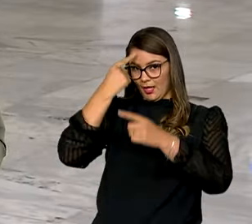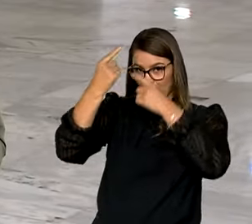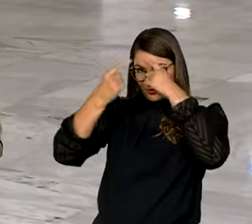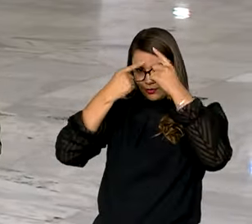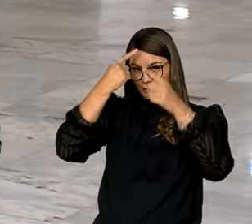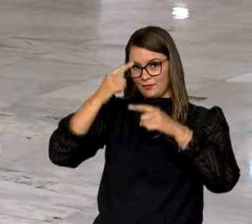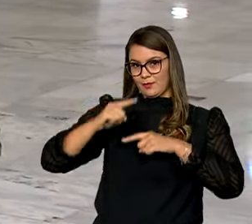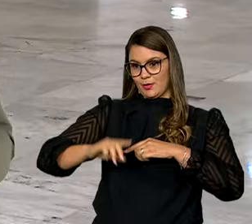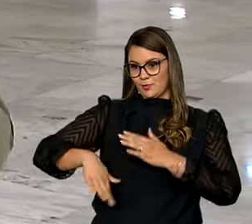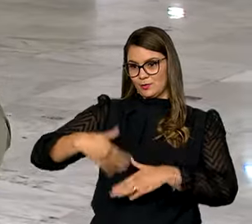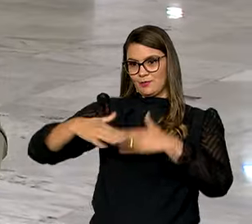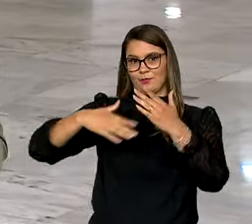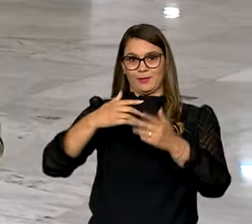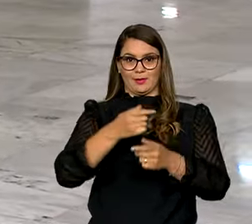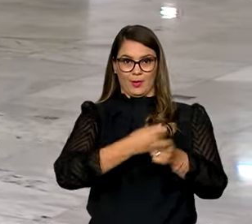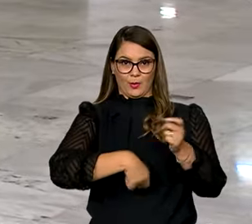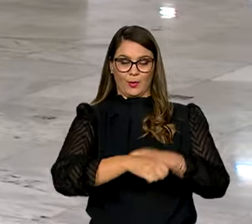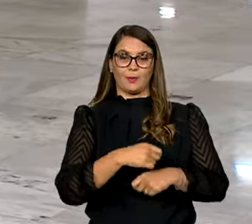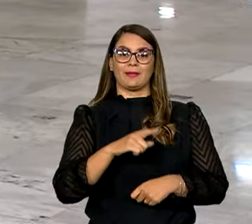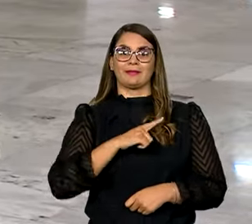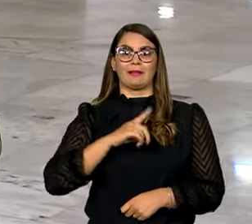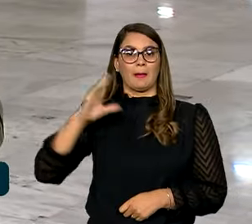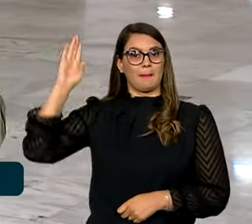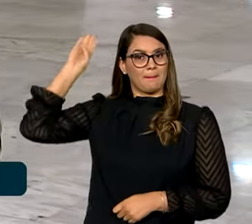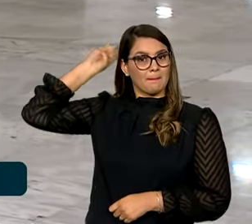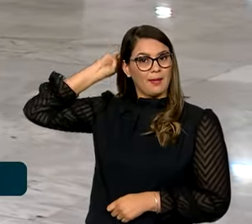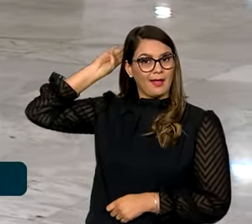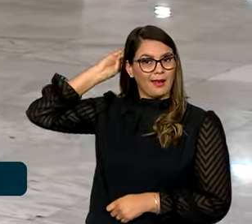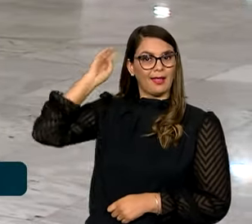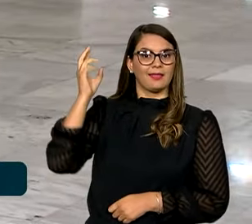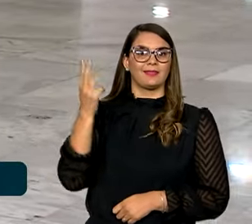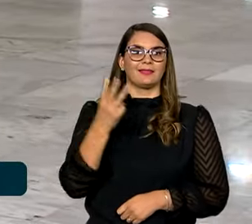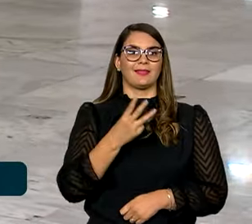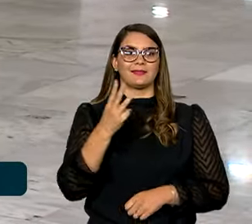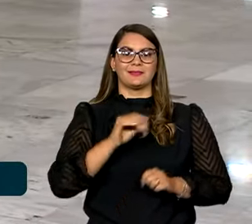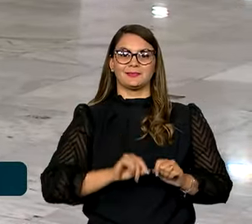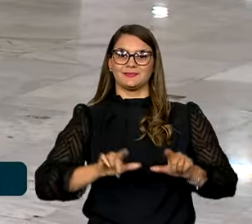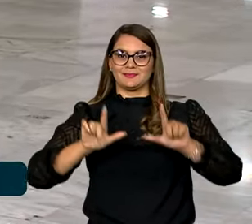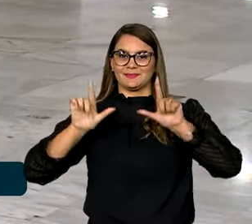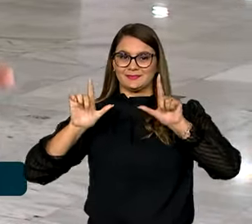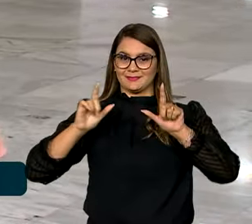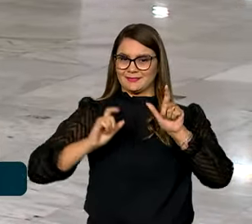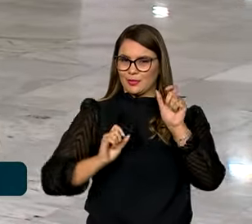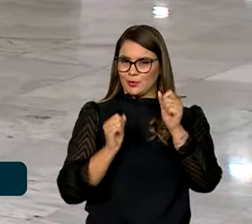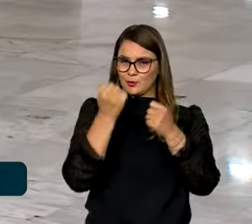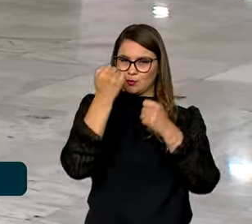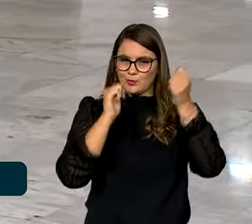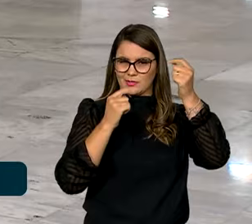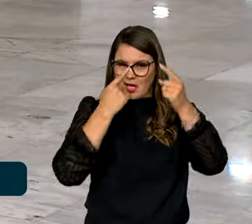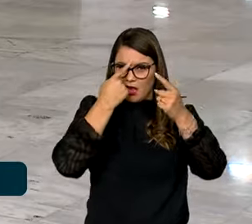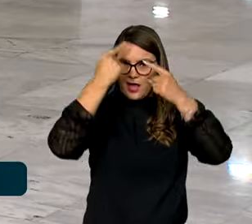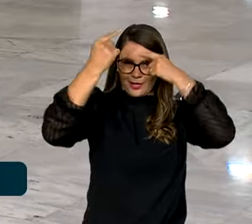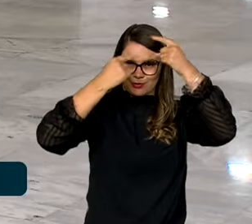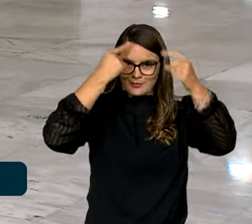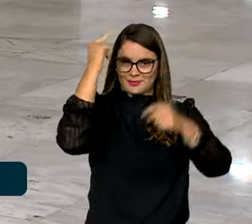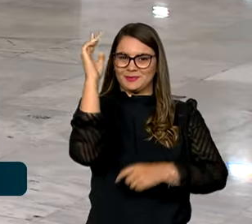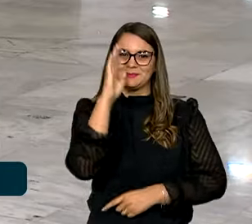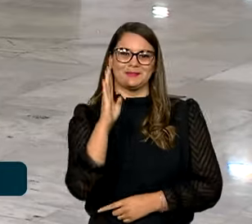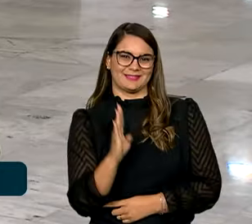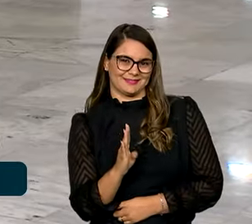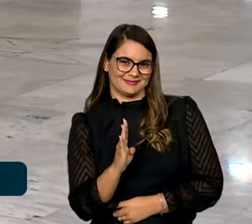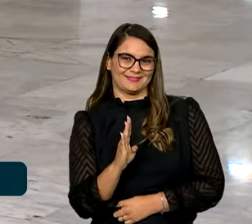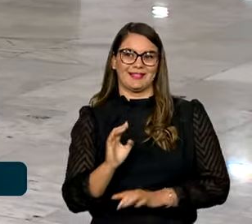desenvolvimento econômico, acontece em Belém do Pará a terceira edição do mercado das indústrias criativas do Brasil.